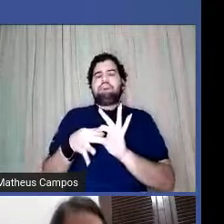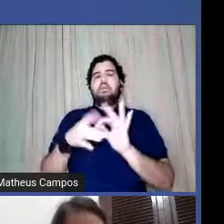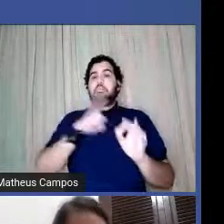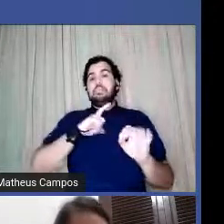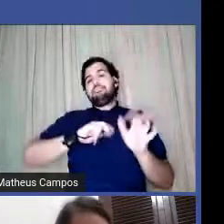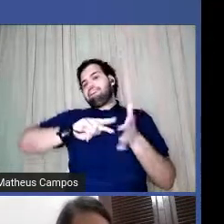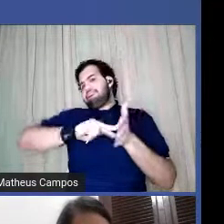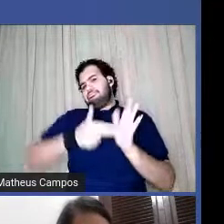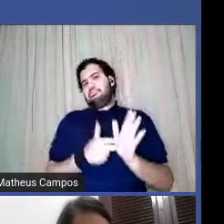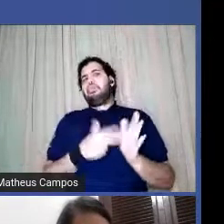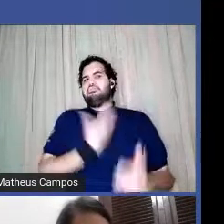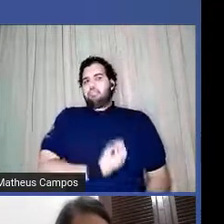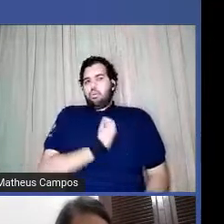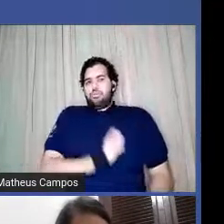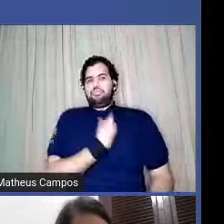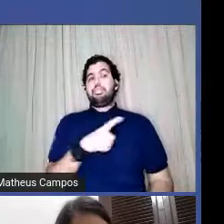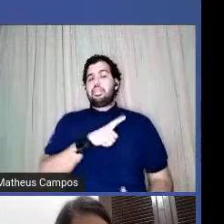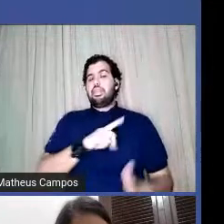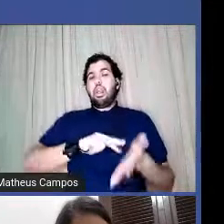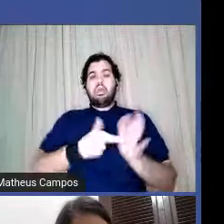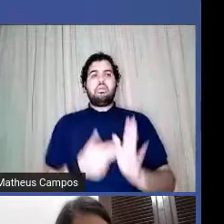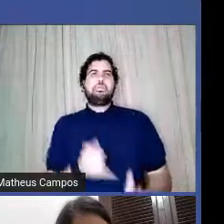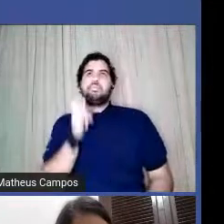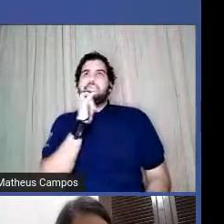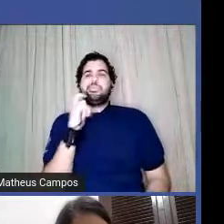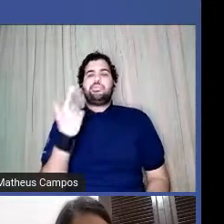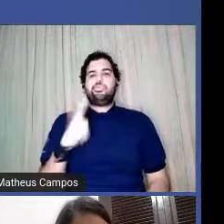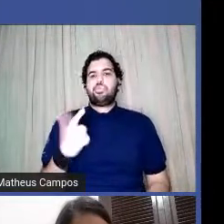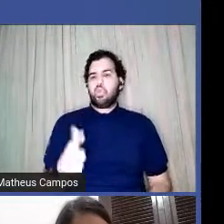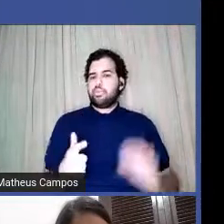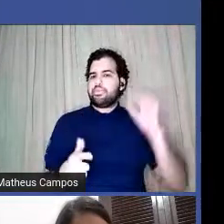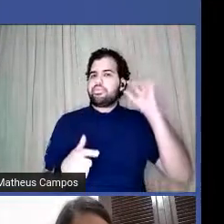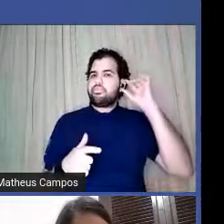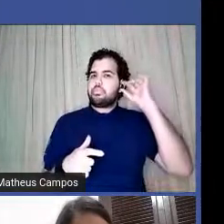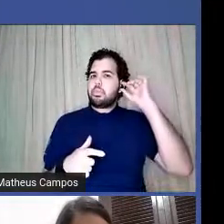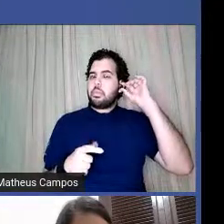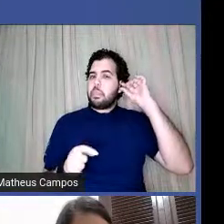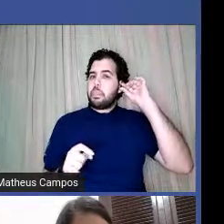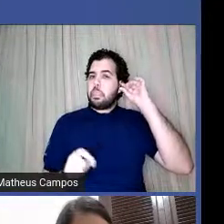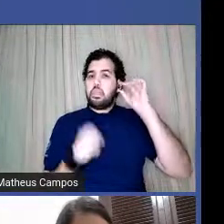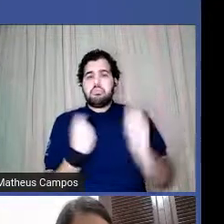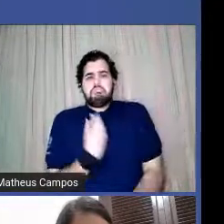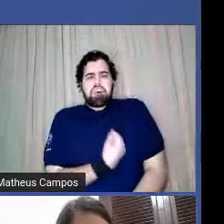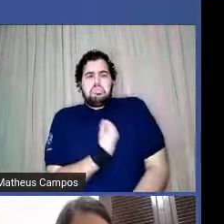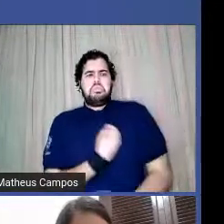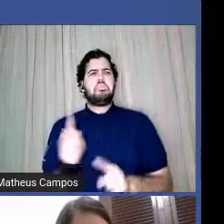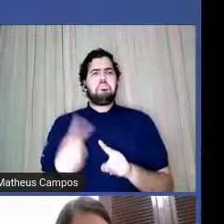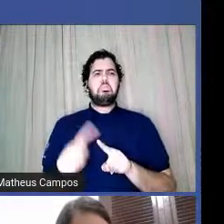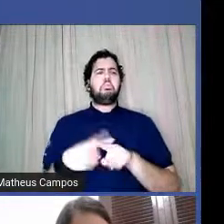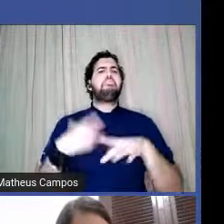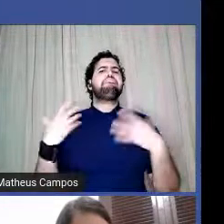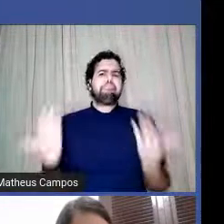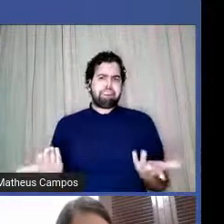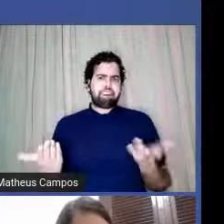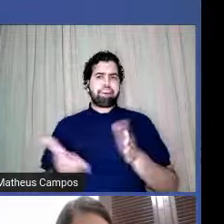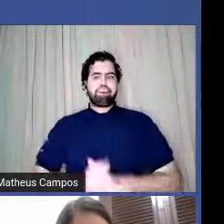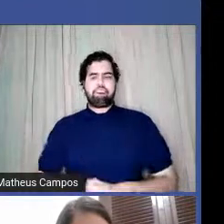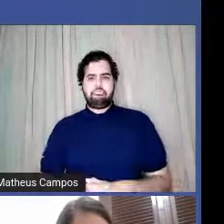Tem que ter sentido. Porque se não tem sentido, a gente vai viver pra quê, né? E, assim,